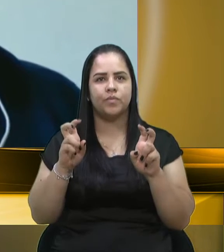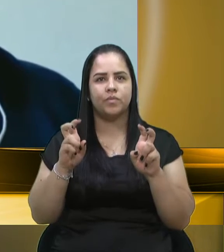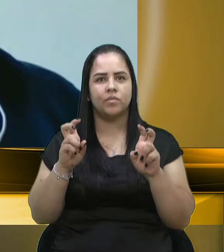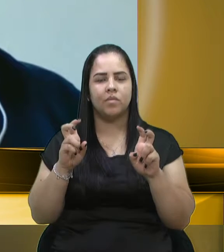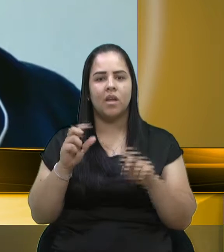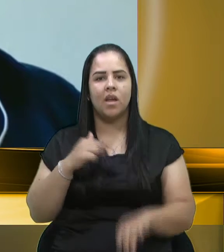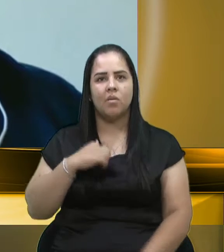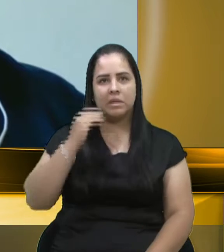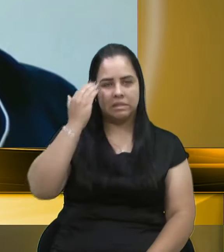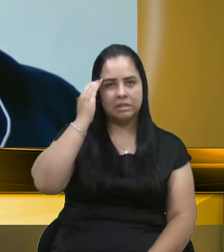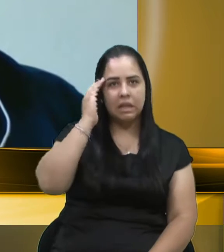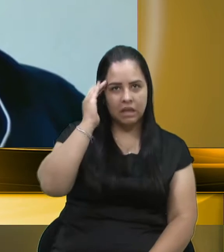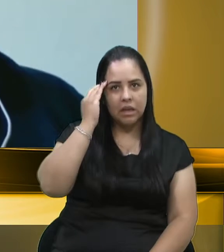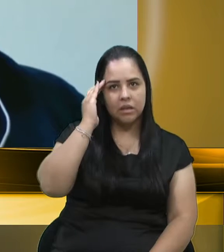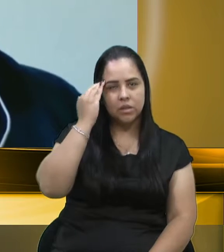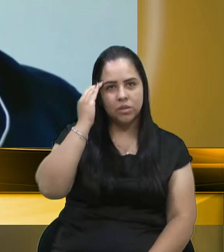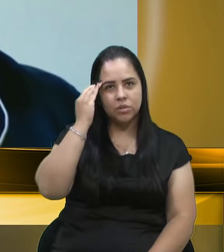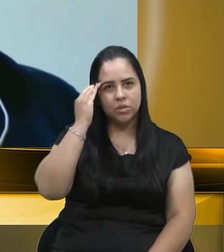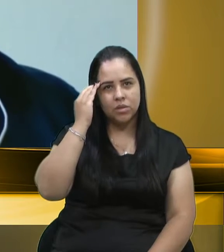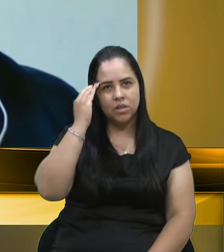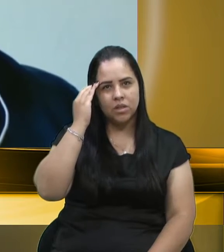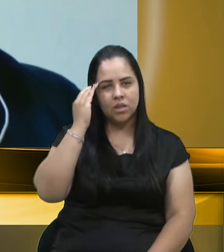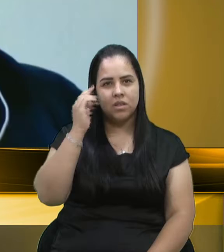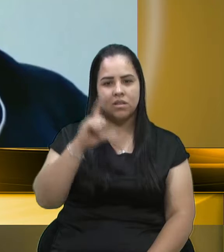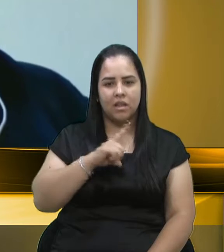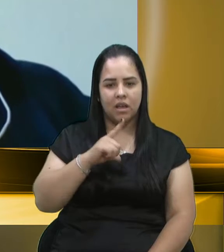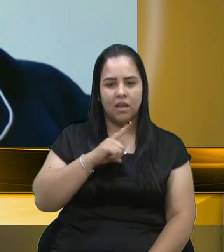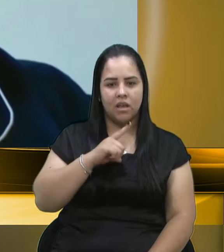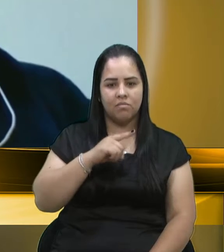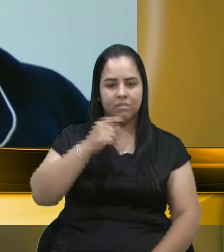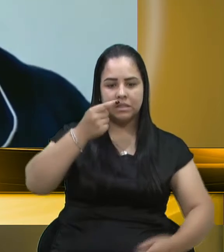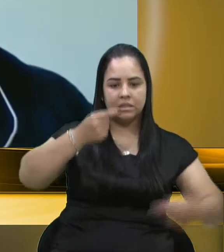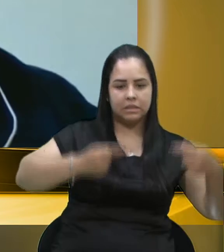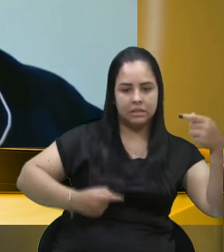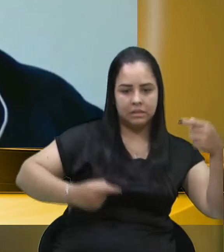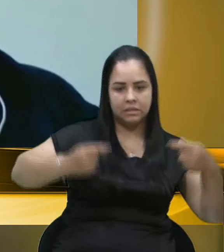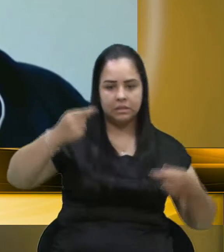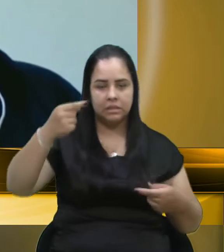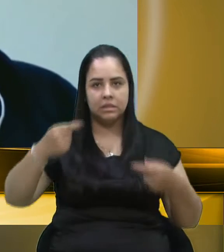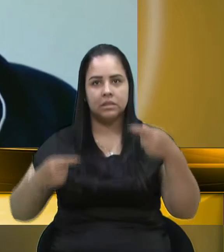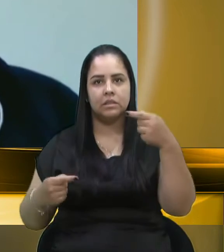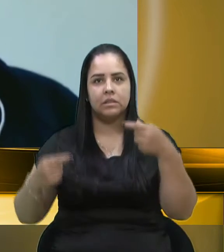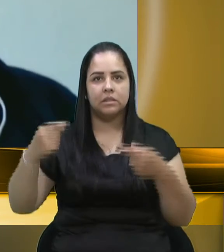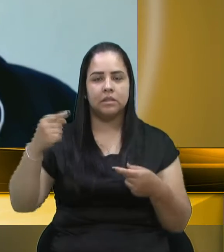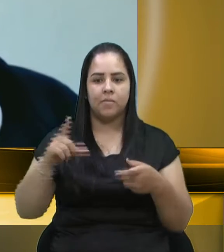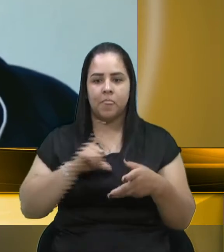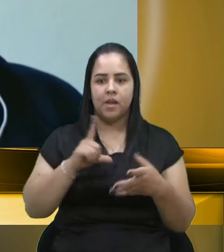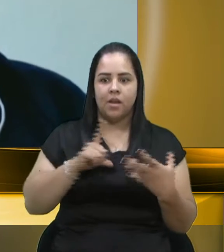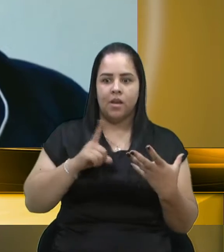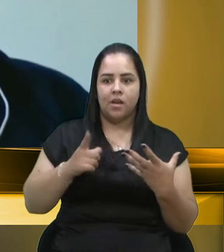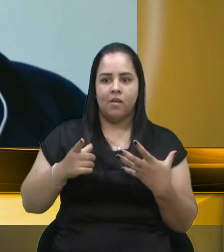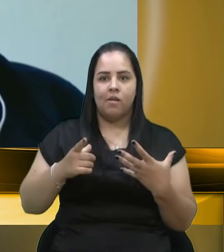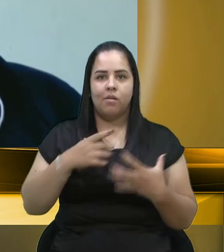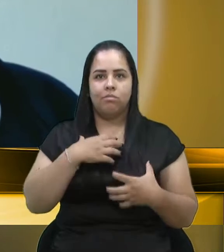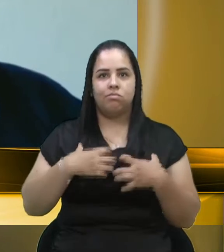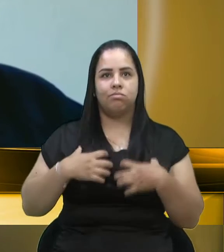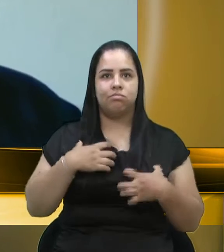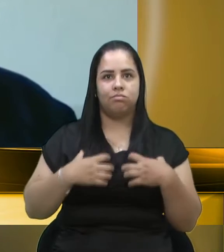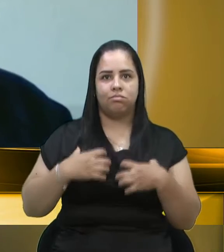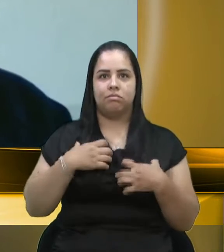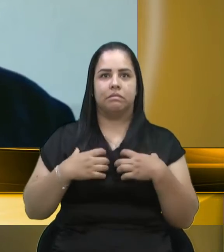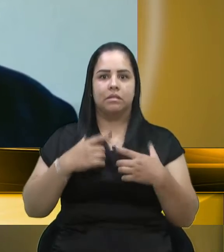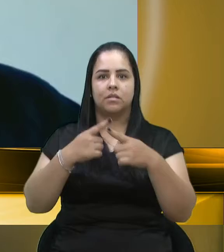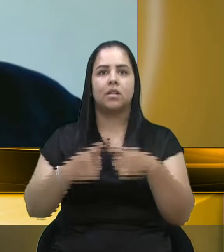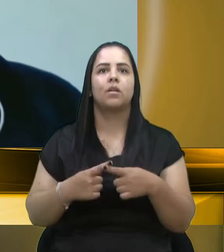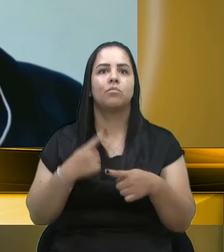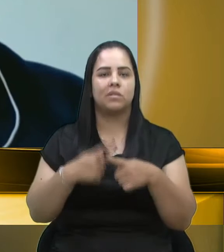Entendo, talvez, essa questão, sabe, do debate vira... Se acalorar em diversos momentos, porque sei o que o